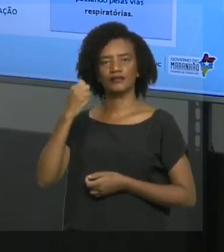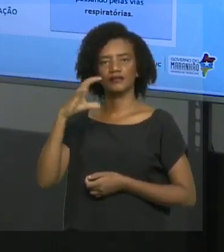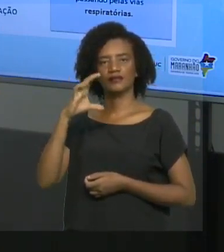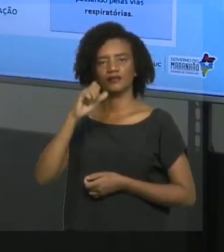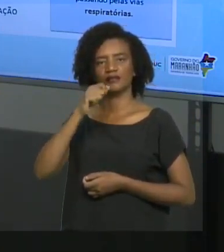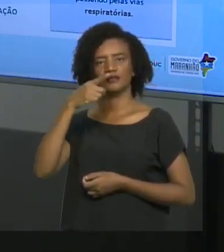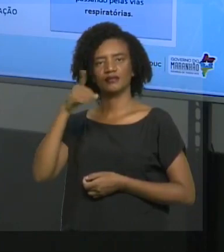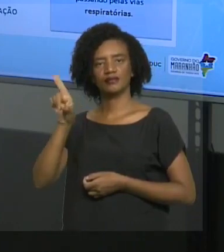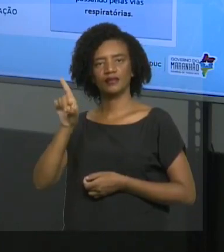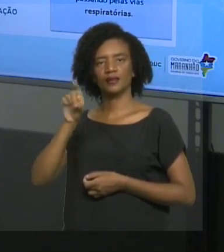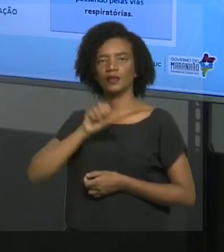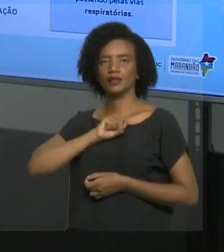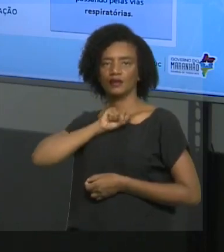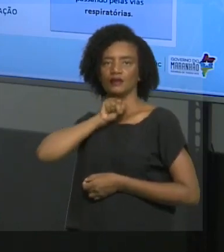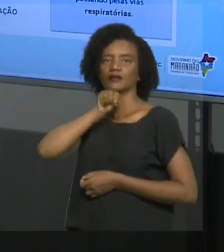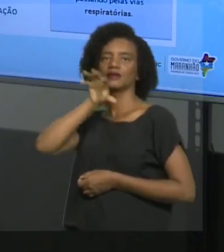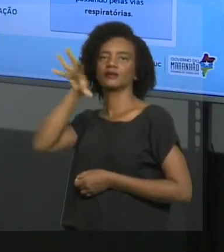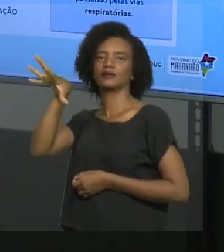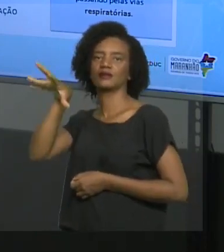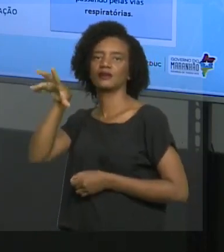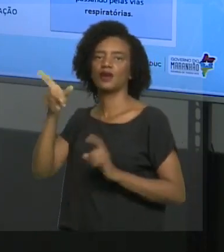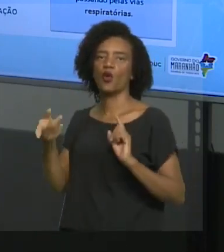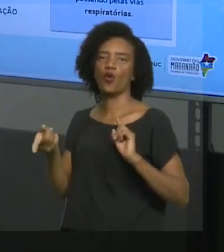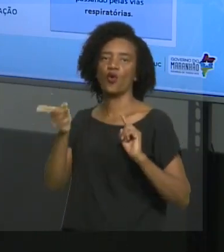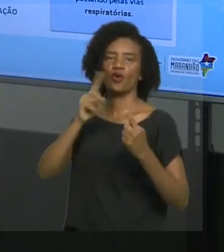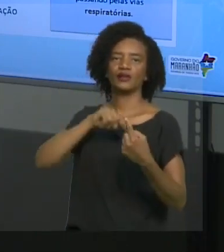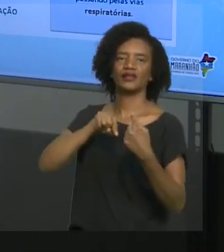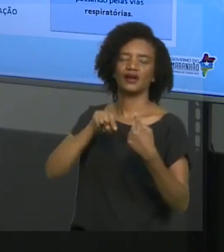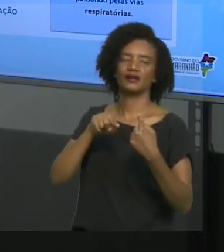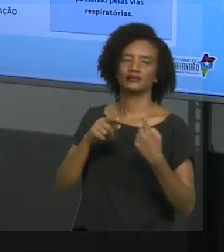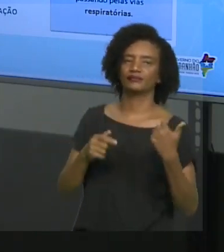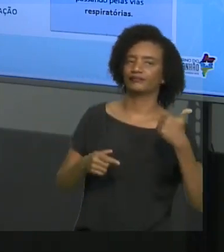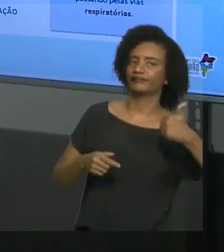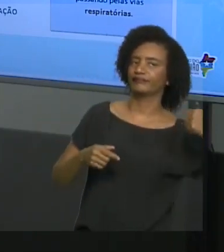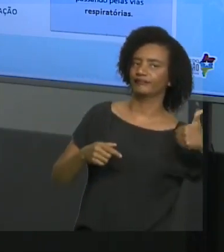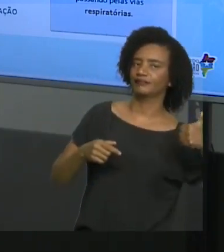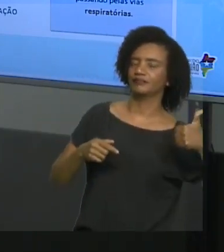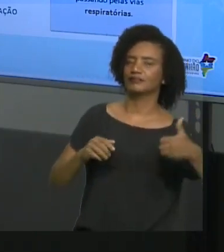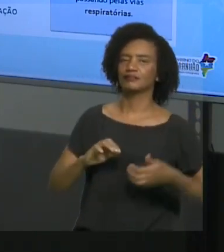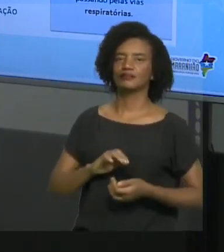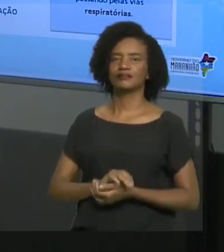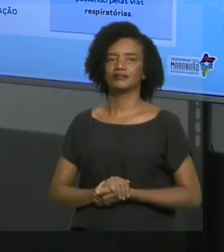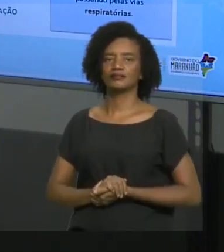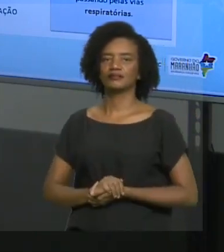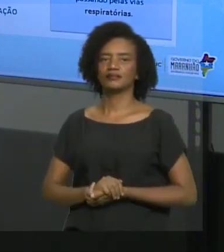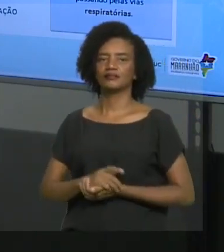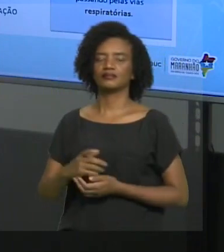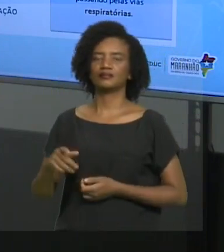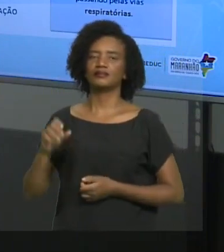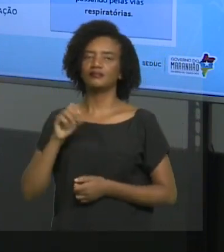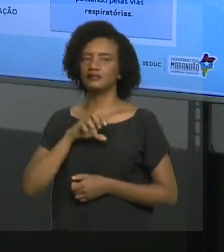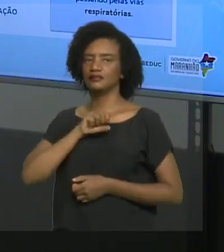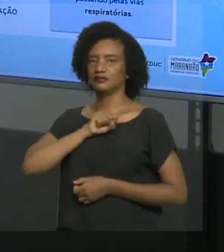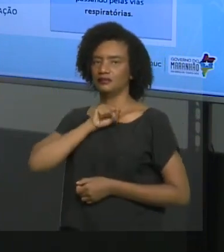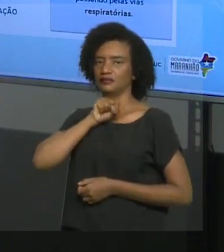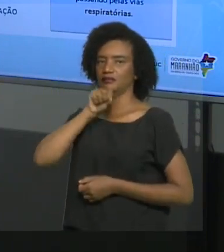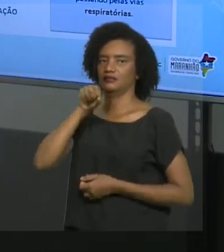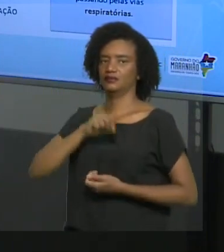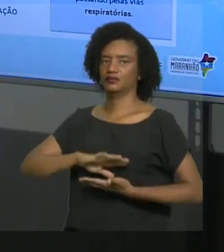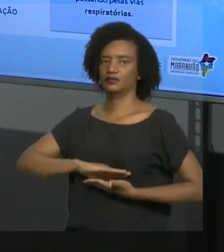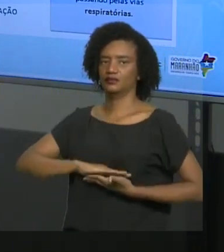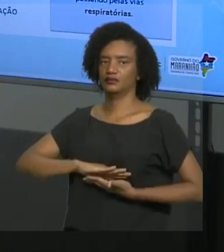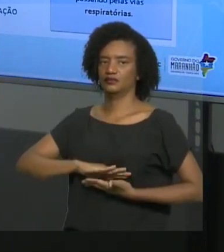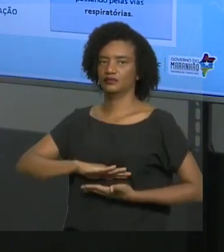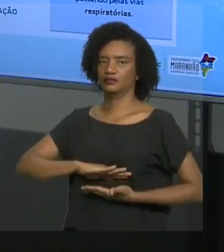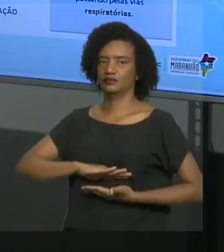expiração. Então, o diafragma relaxa e sobe. Os músculos intercostais relaxam, a caixa torácica desce.